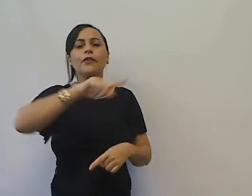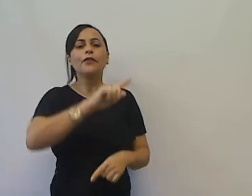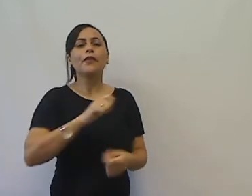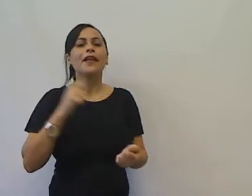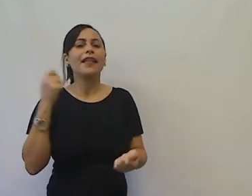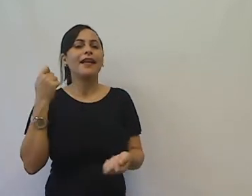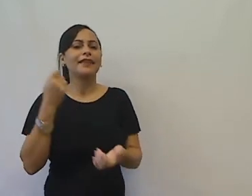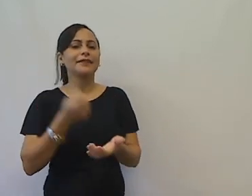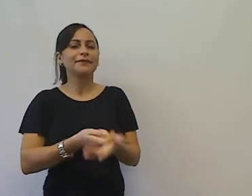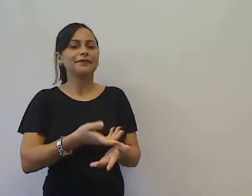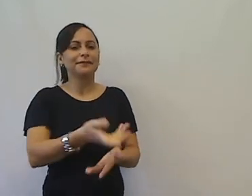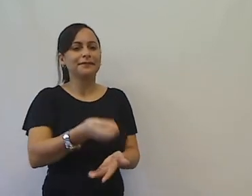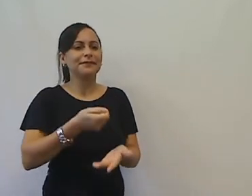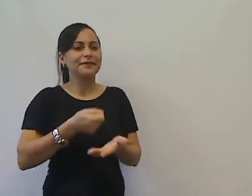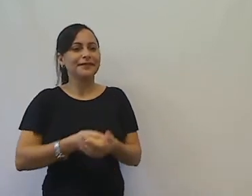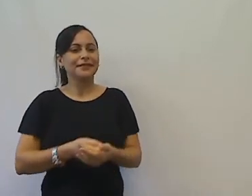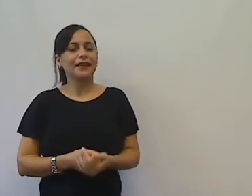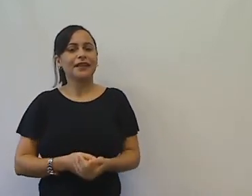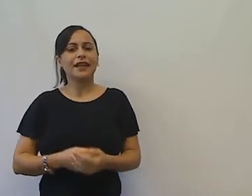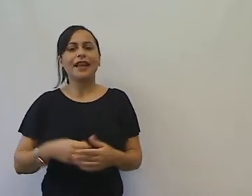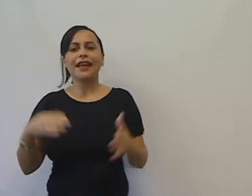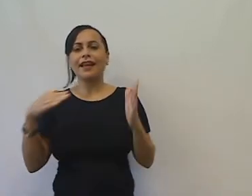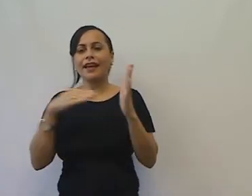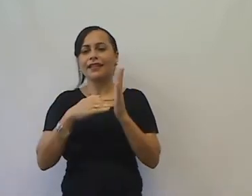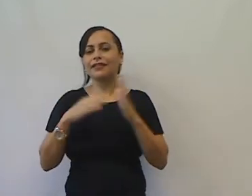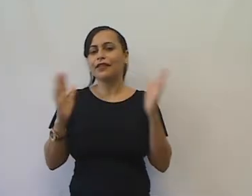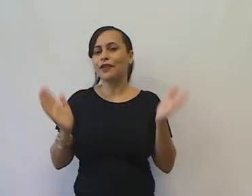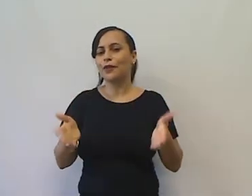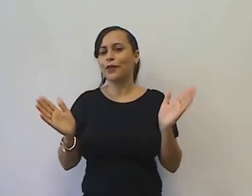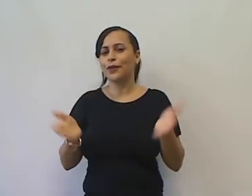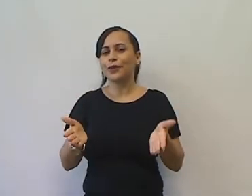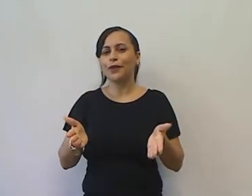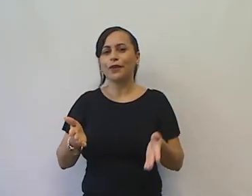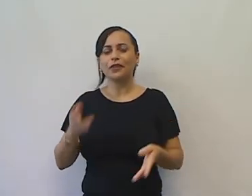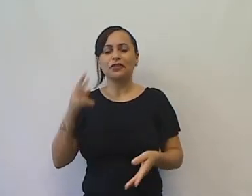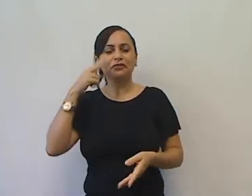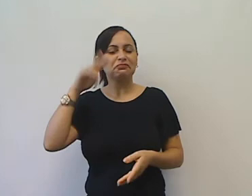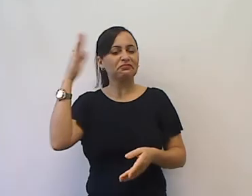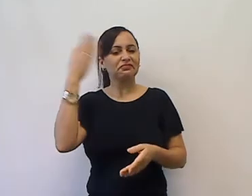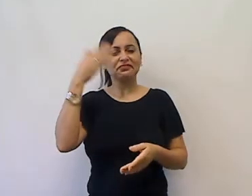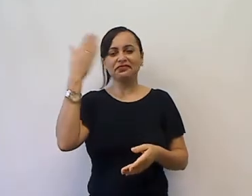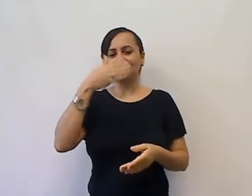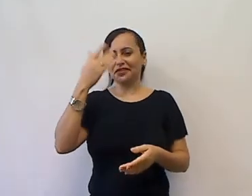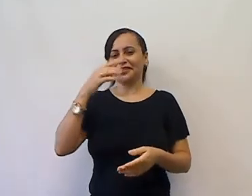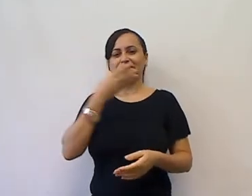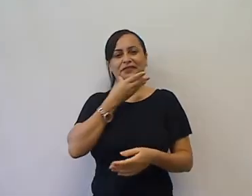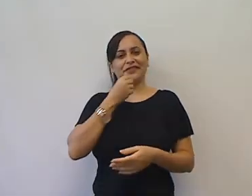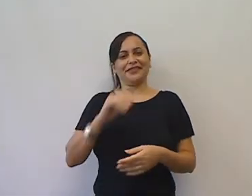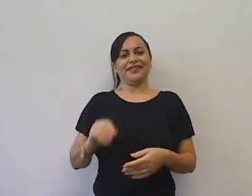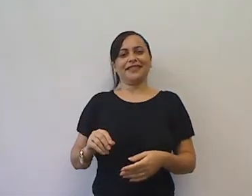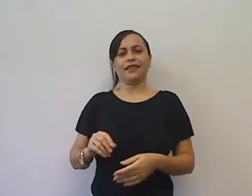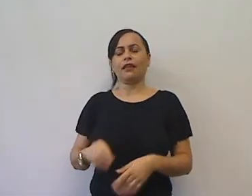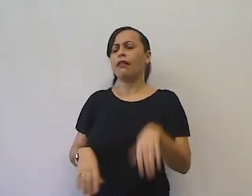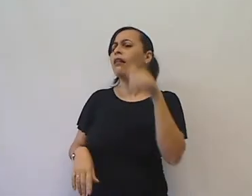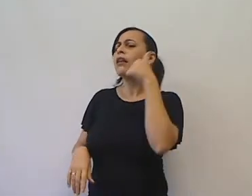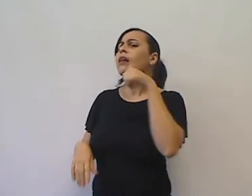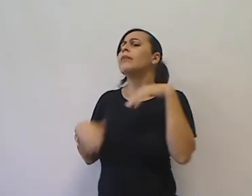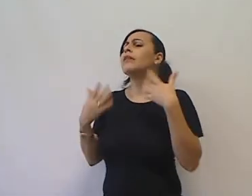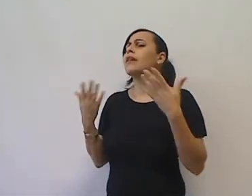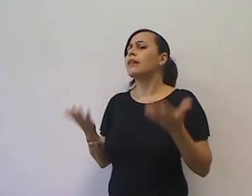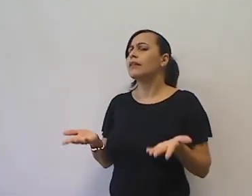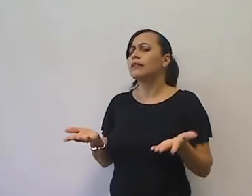hoje ninguém mais ouviu de falar de Pedro Malazarte por aquelas bandas. E a dona Agromecilda?